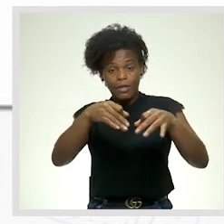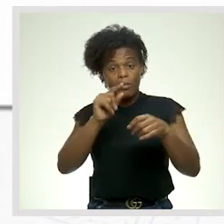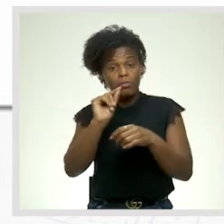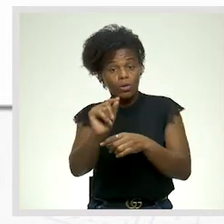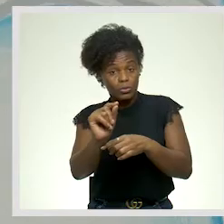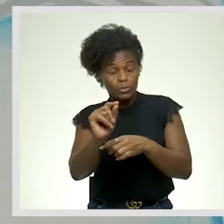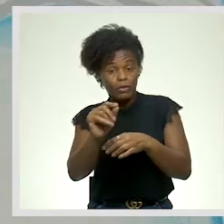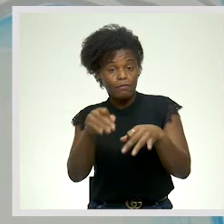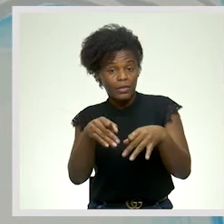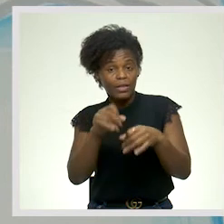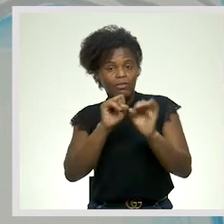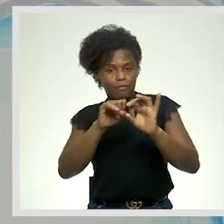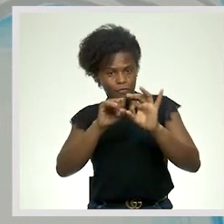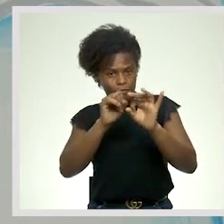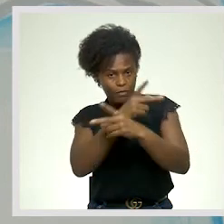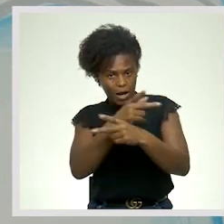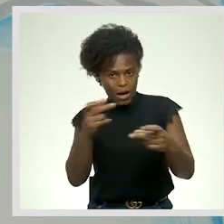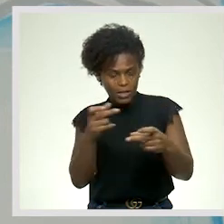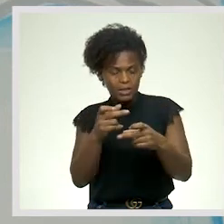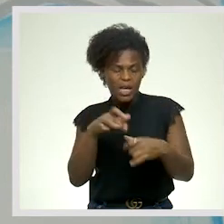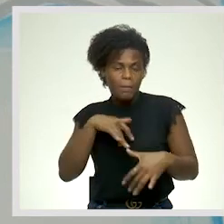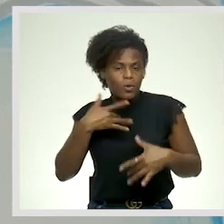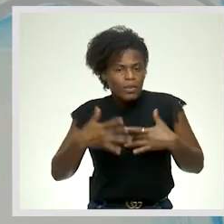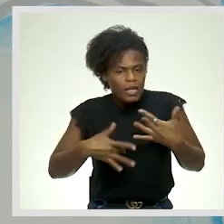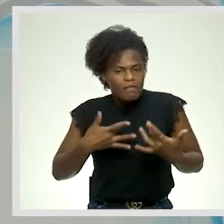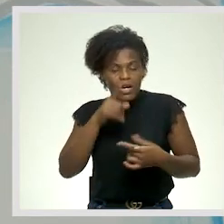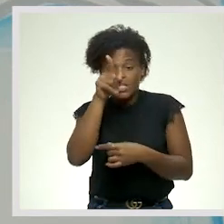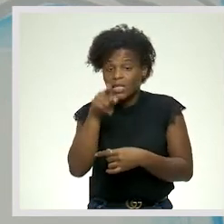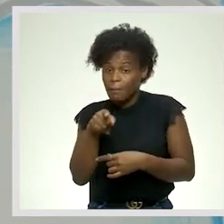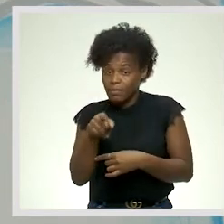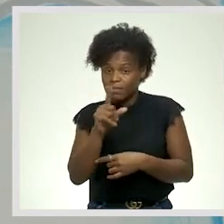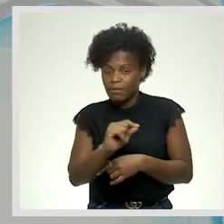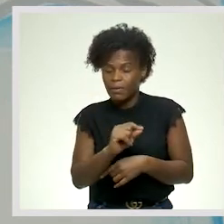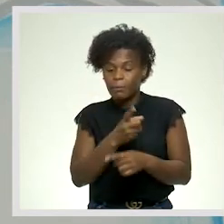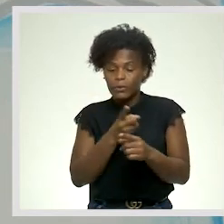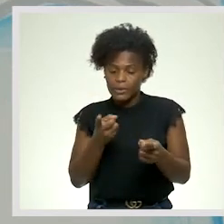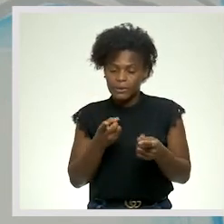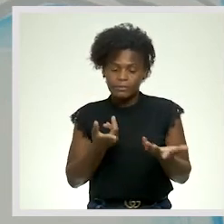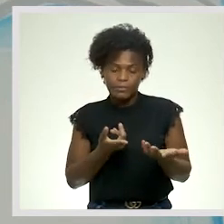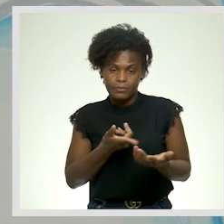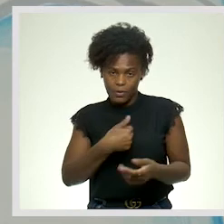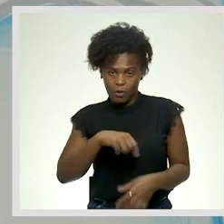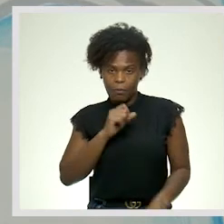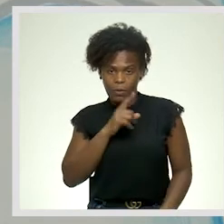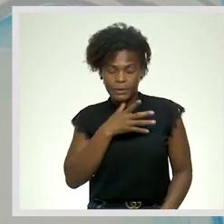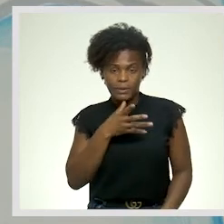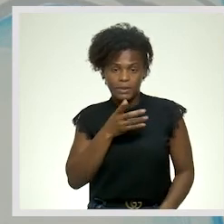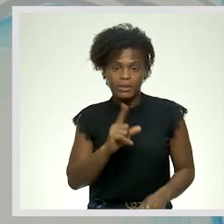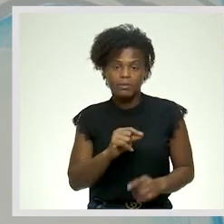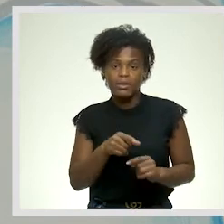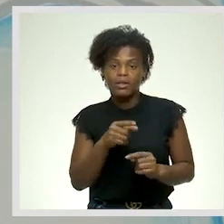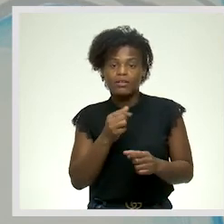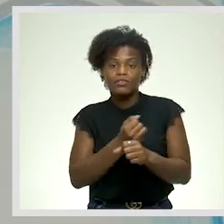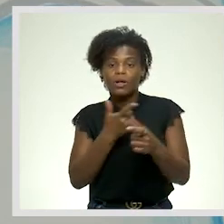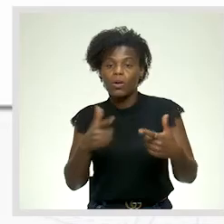também é uma frase claramente Emotiva e exclamativa Por essa razão, Nós podemos dizer também Que em termos de